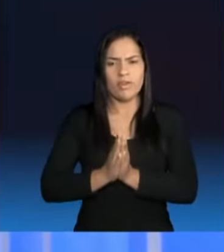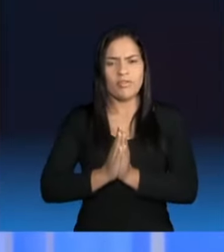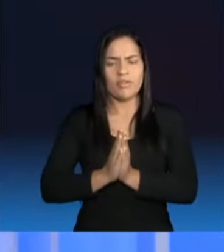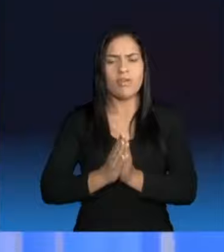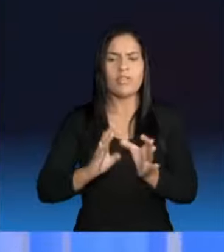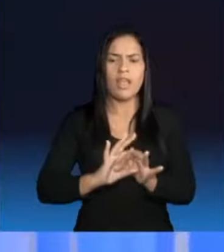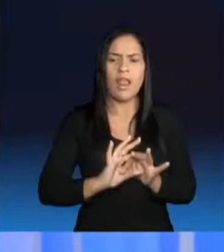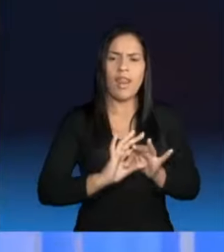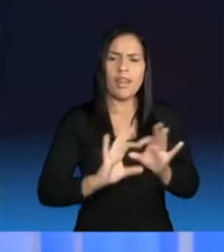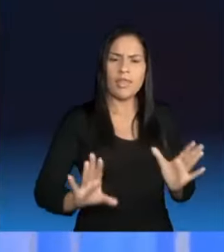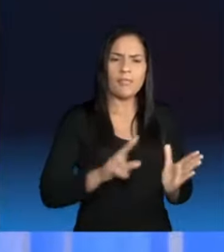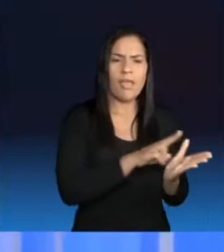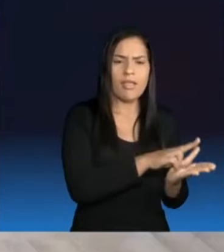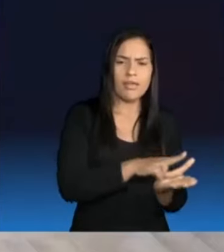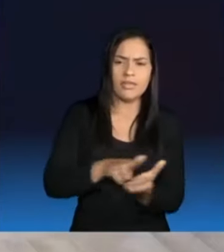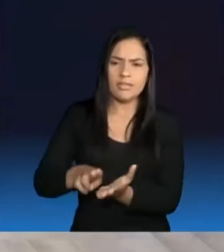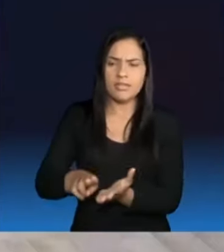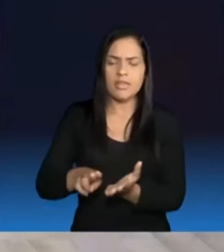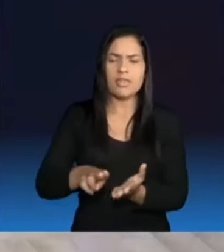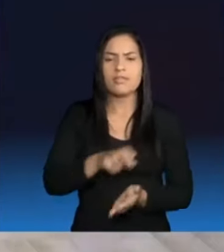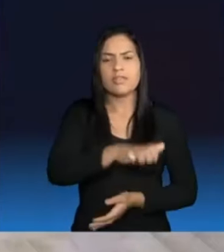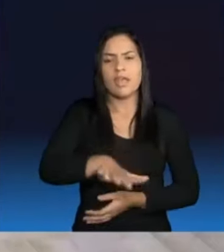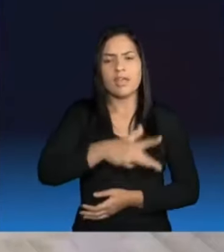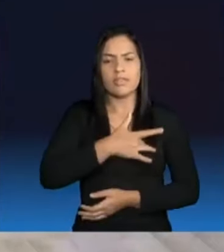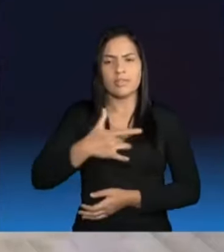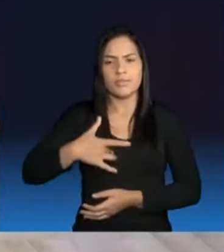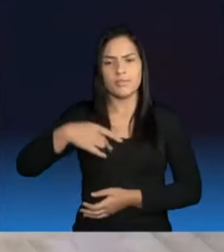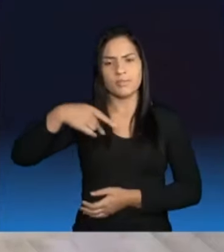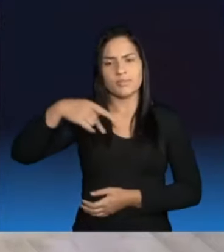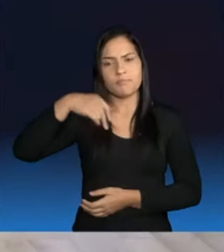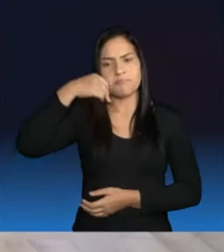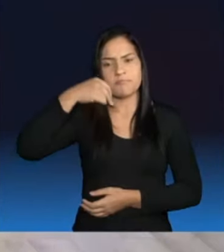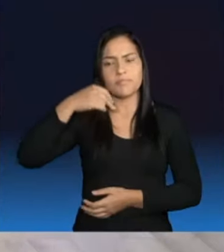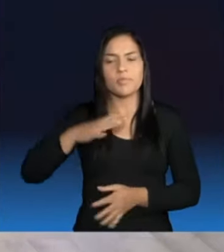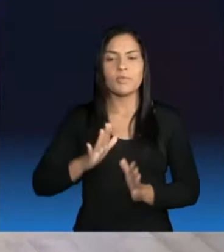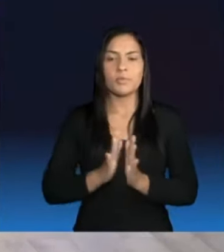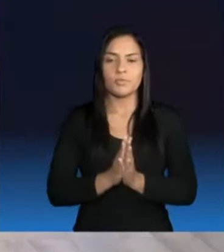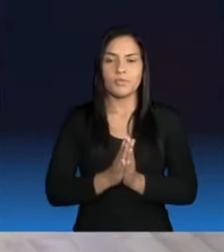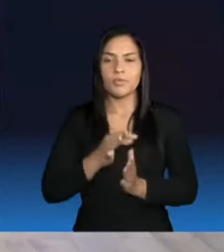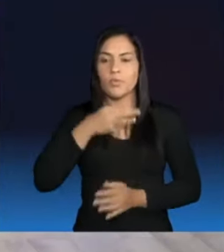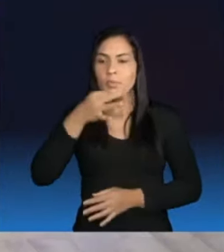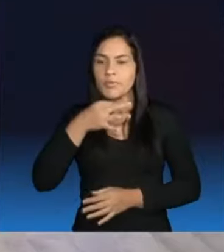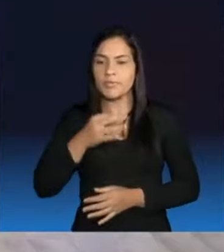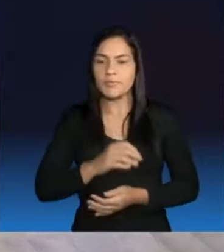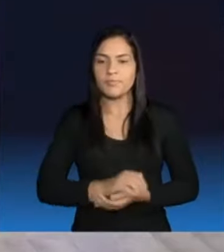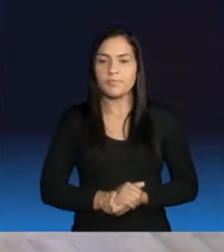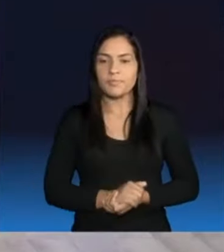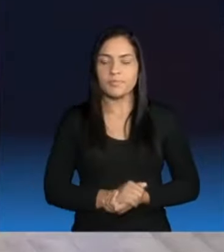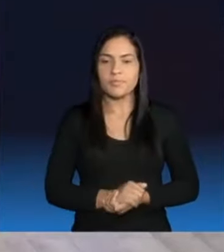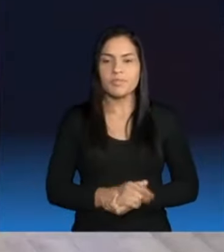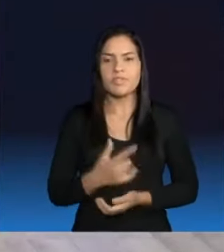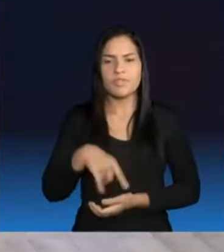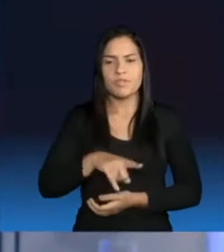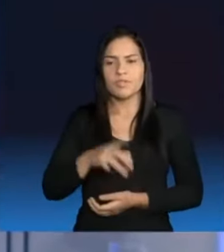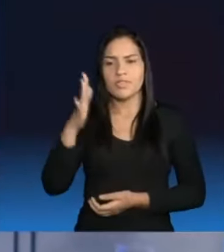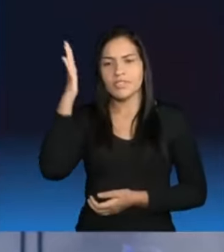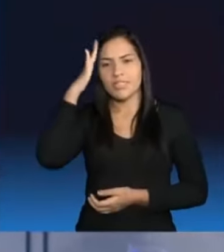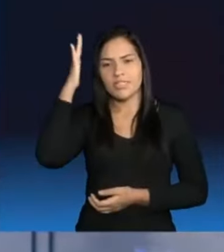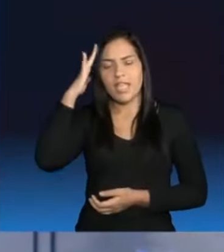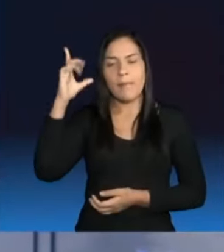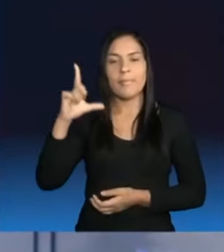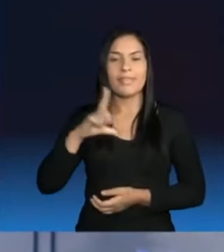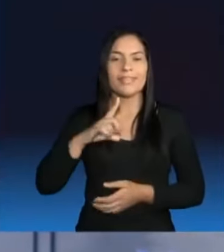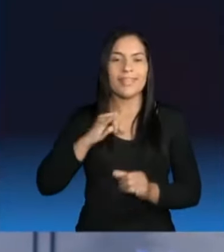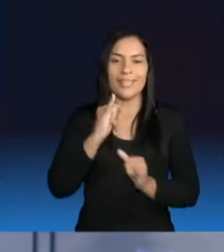fez com a saúde de Natal. Candidata, a senhora comenta? Comenta, por favor. Você sabe aquele meme que tem na internet, dizendo que foi